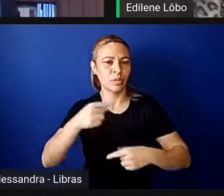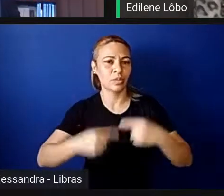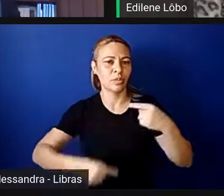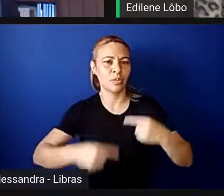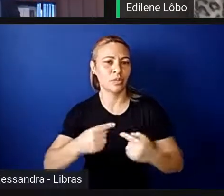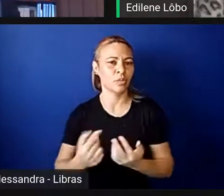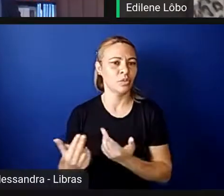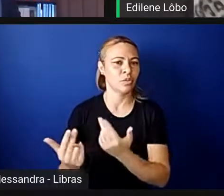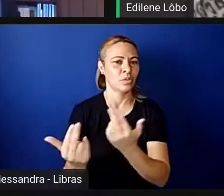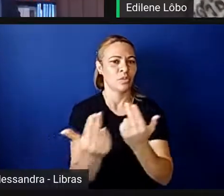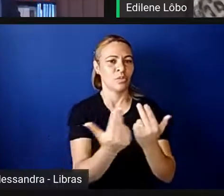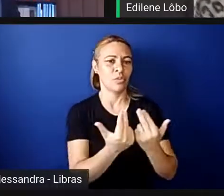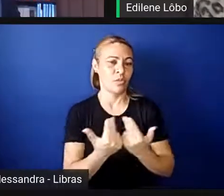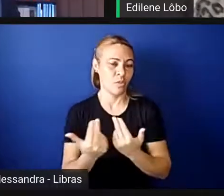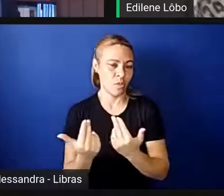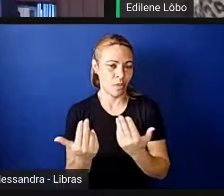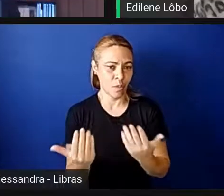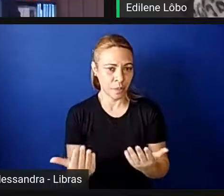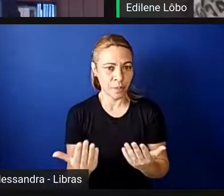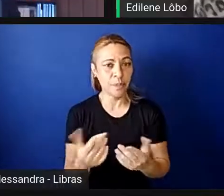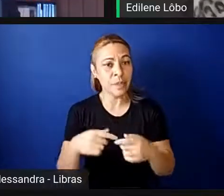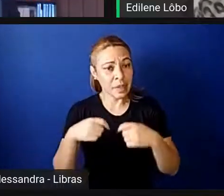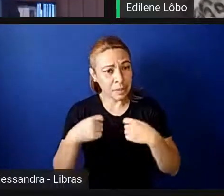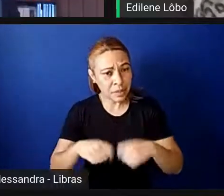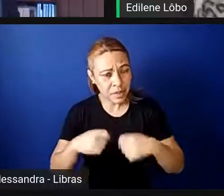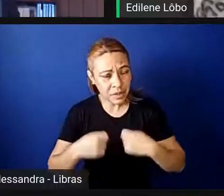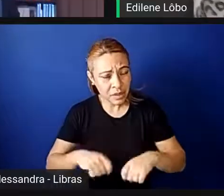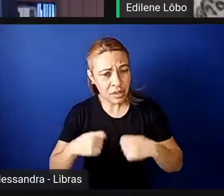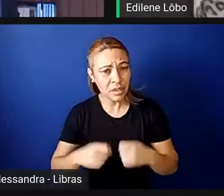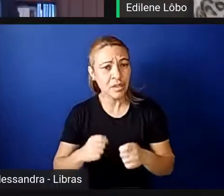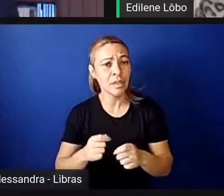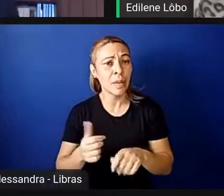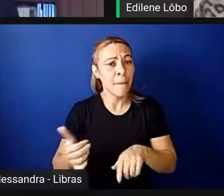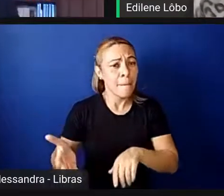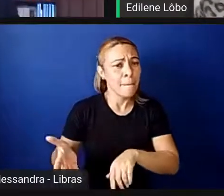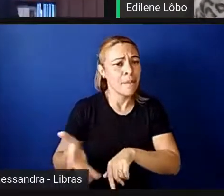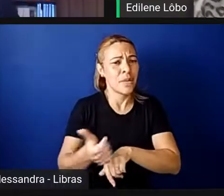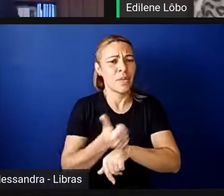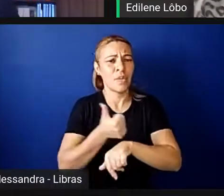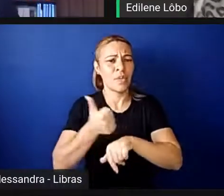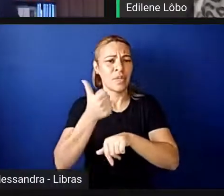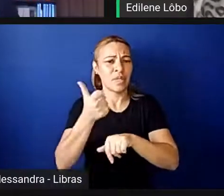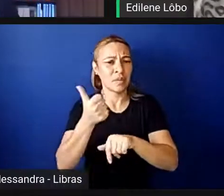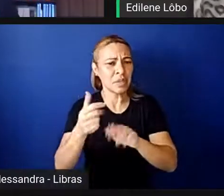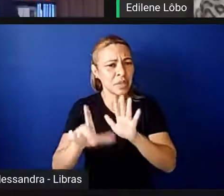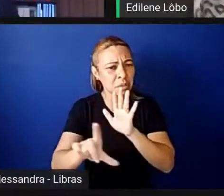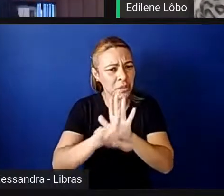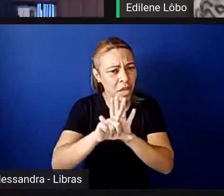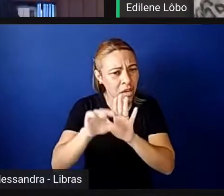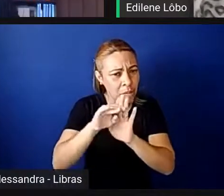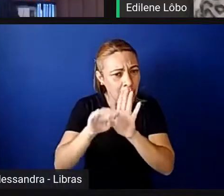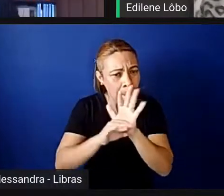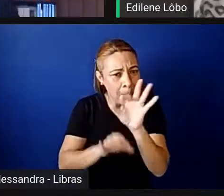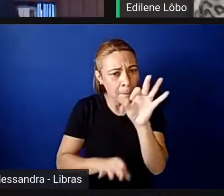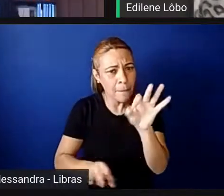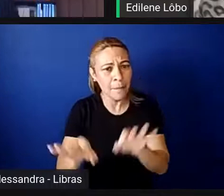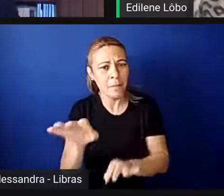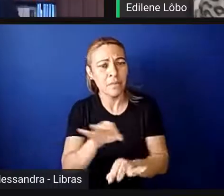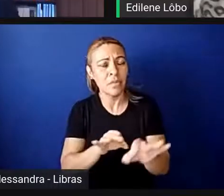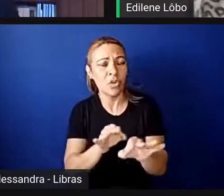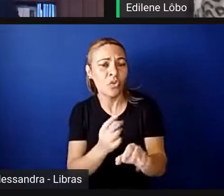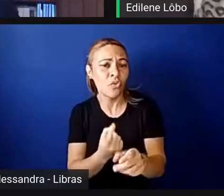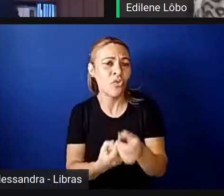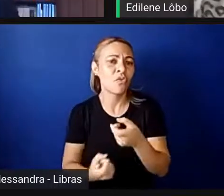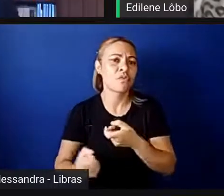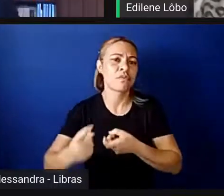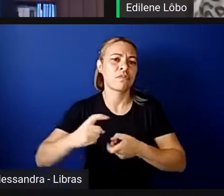que a necessidade de aprimoramento da legislação brasileira vai exigir retomar o debate a